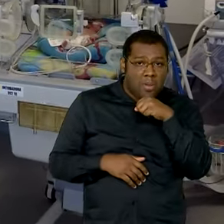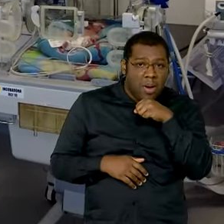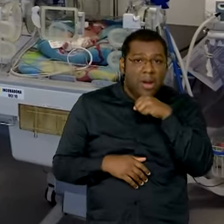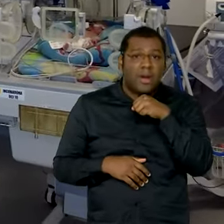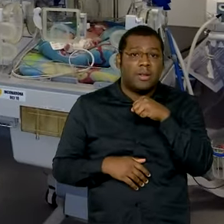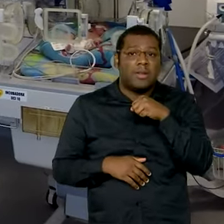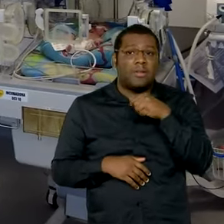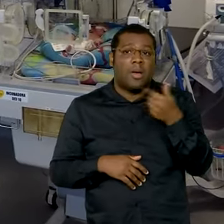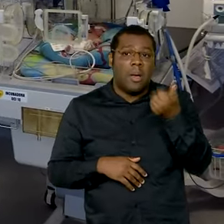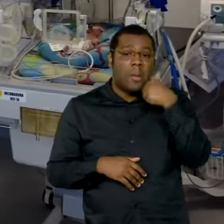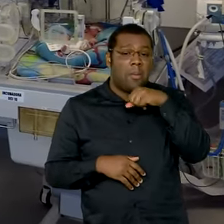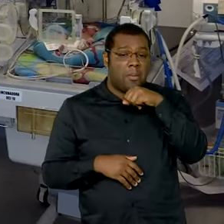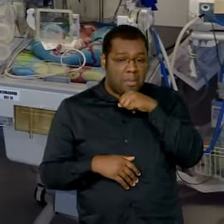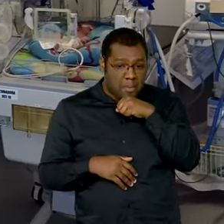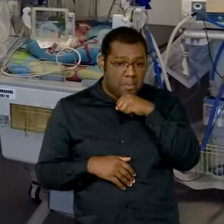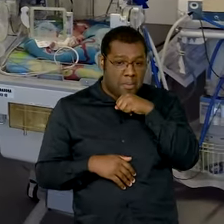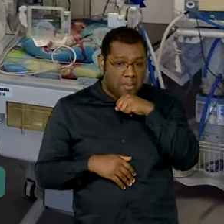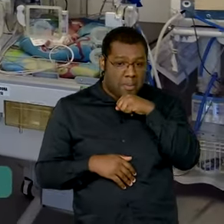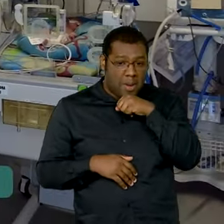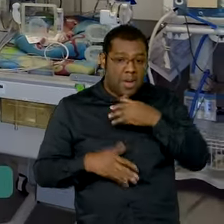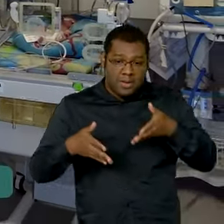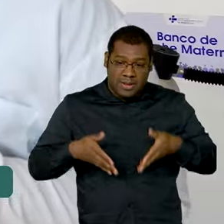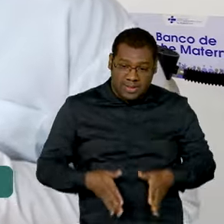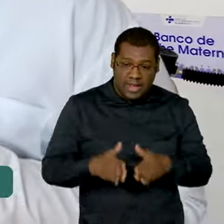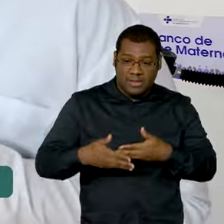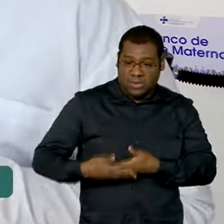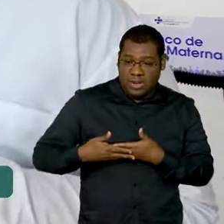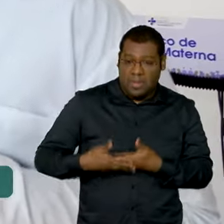e estão recebendo cuidados especiais.